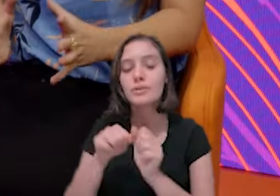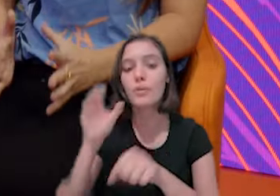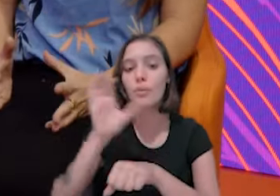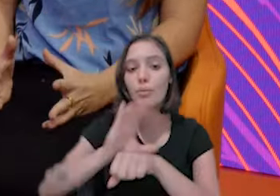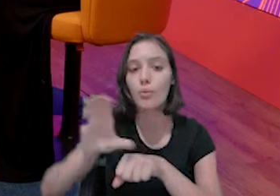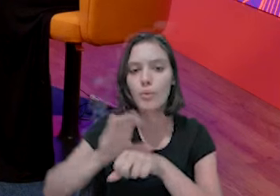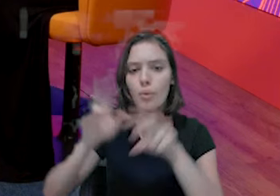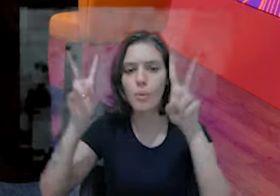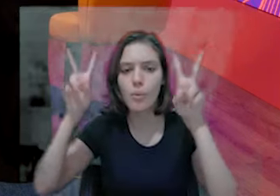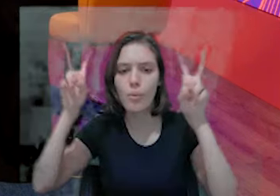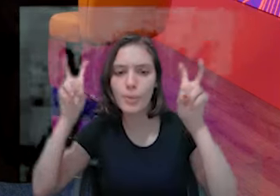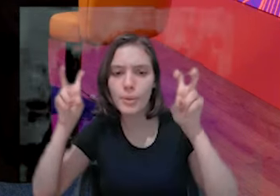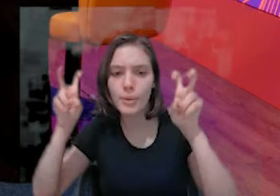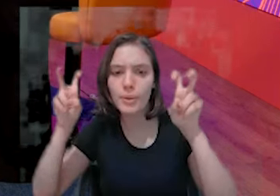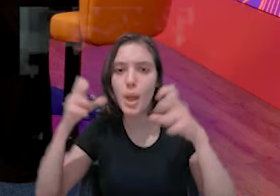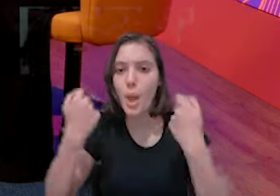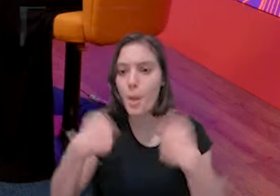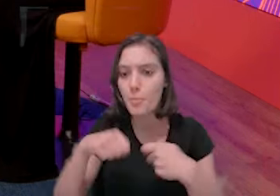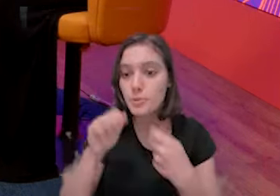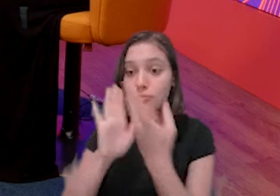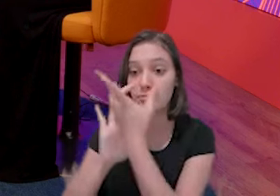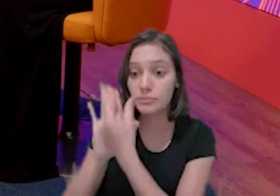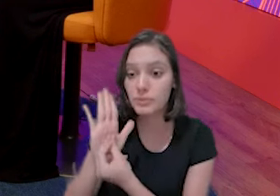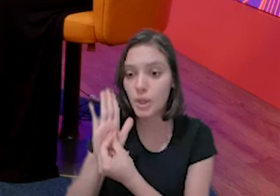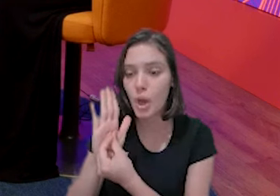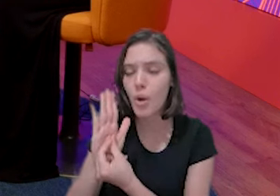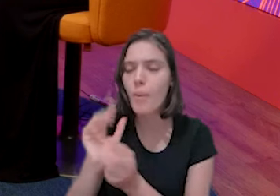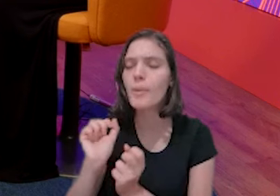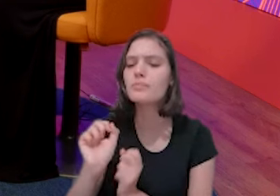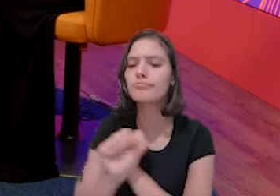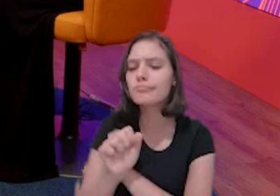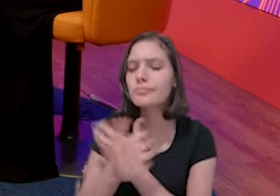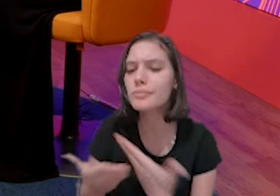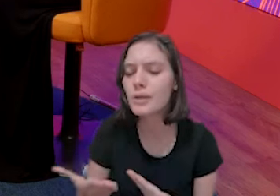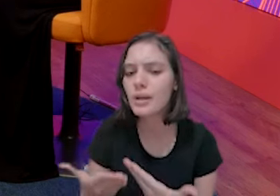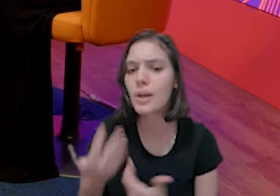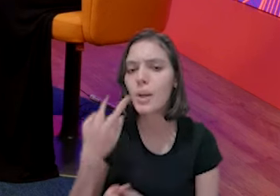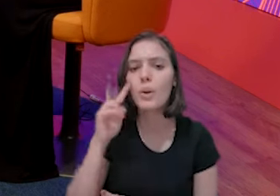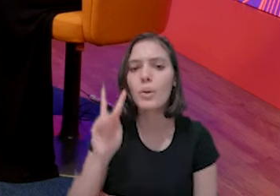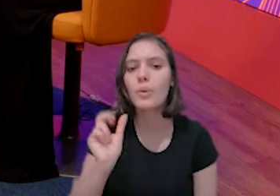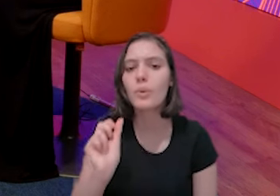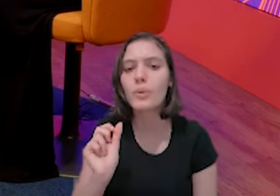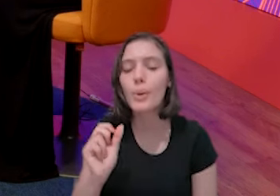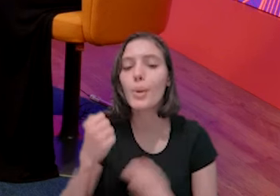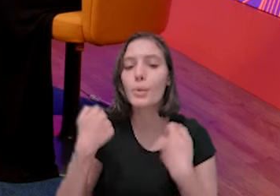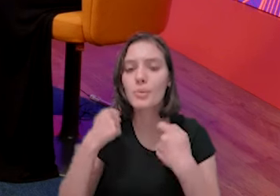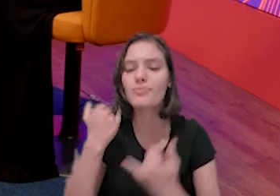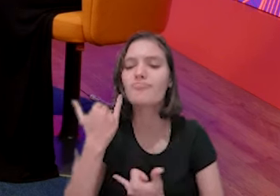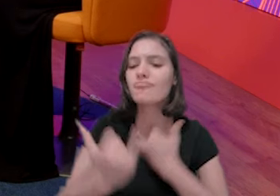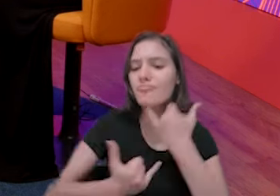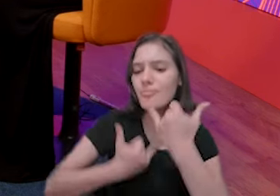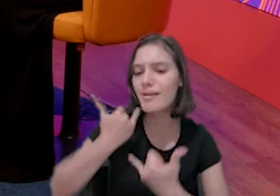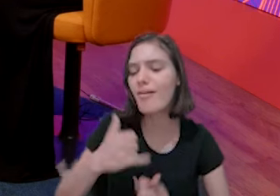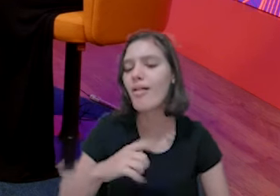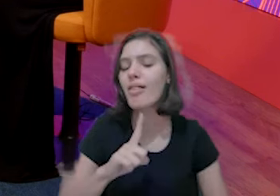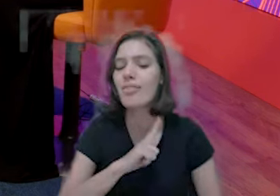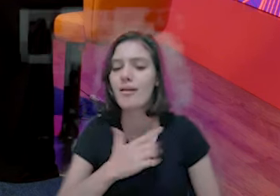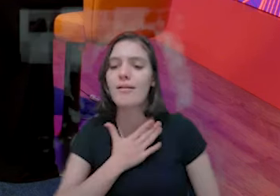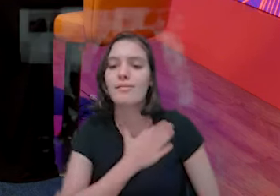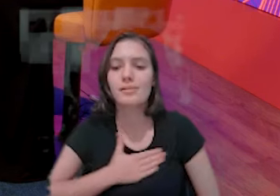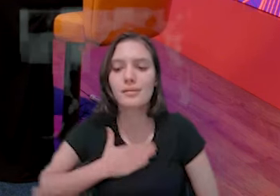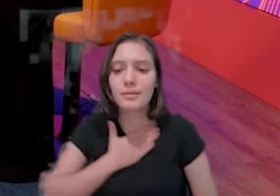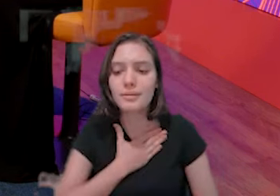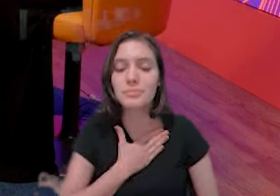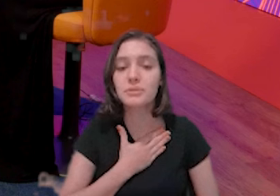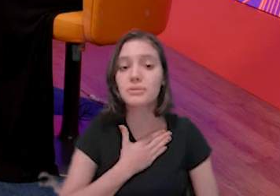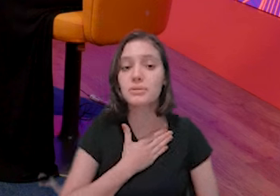viver Você precisa também se divertir, ter lazer. Por mais que você não esteja no seu país, não precisa se punir. Exatamente. E